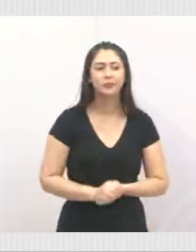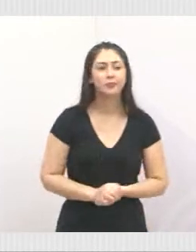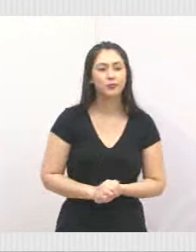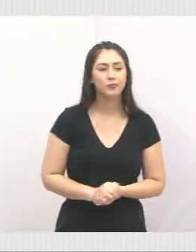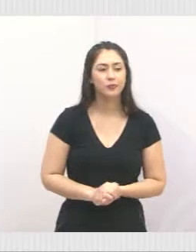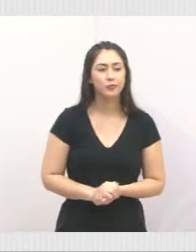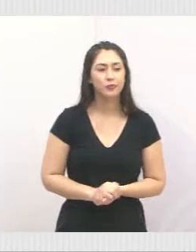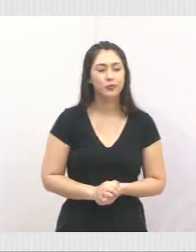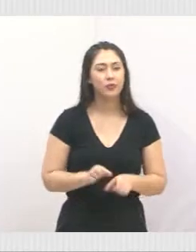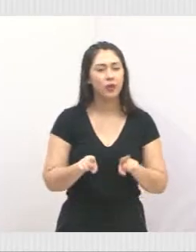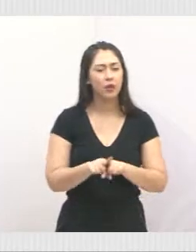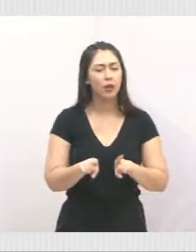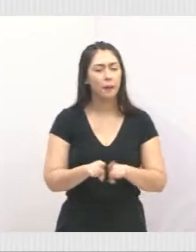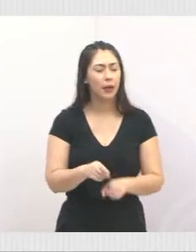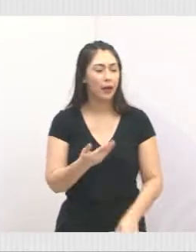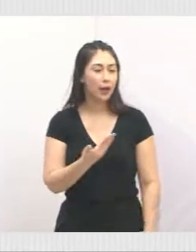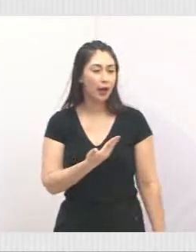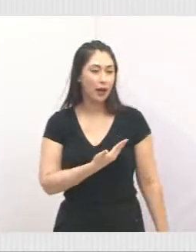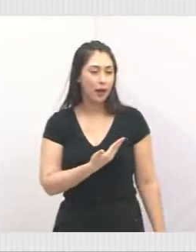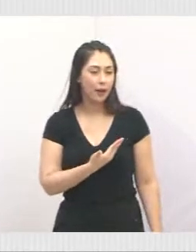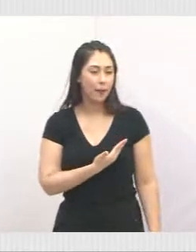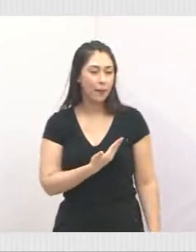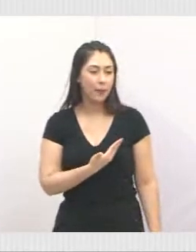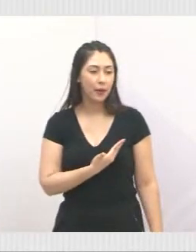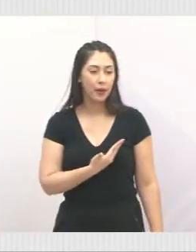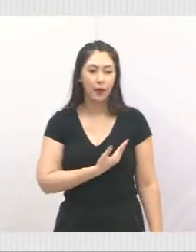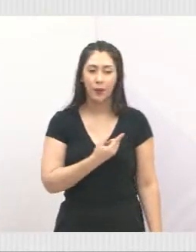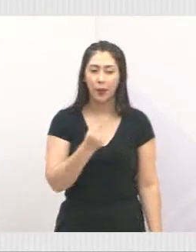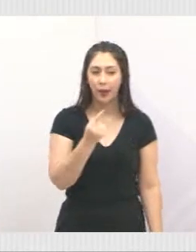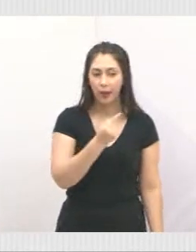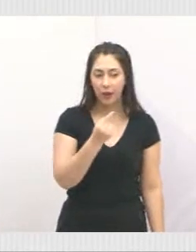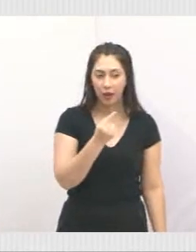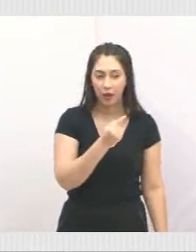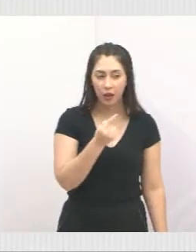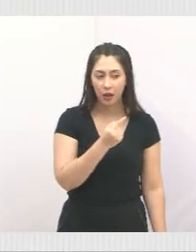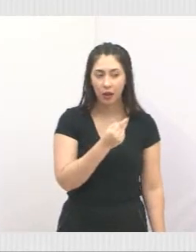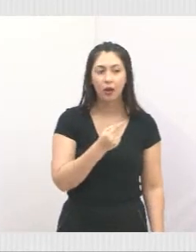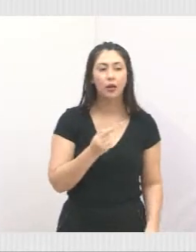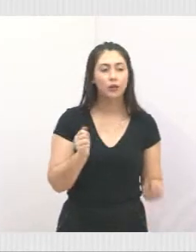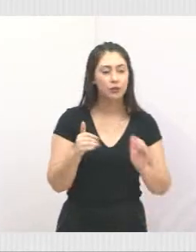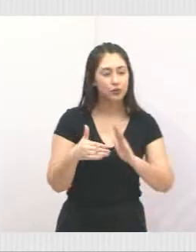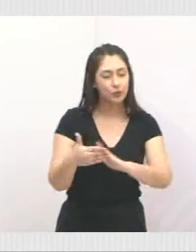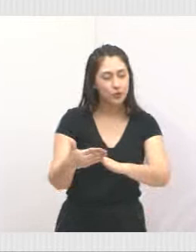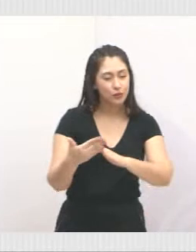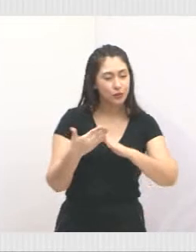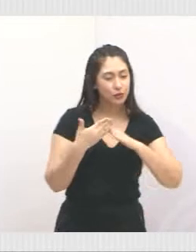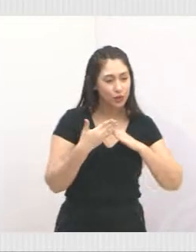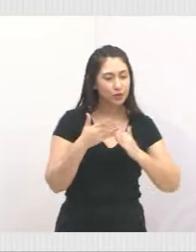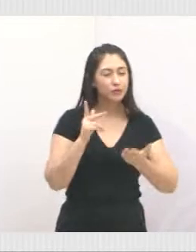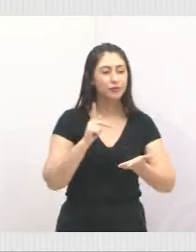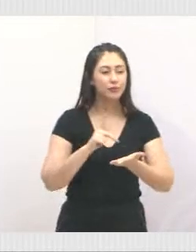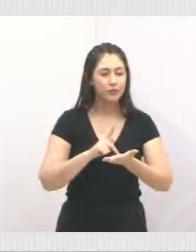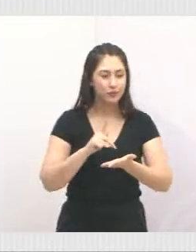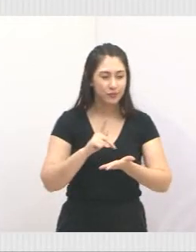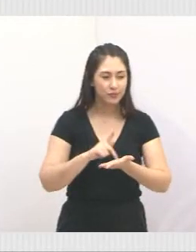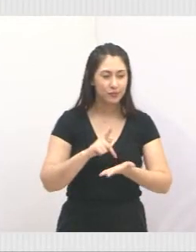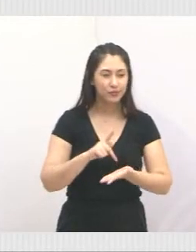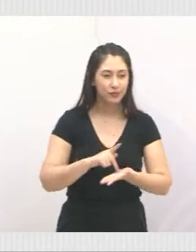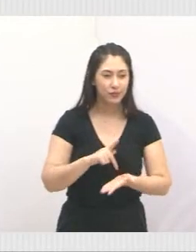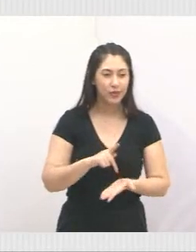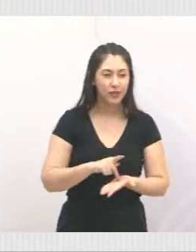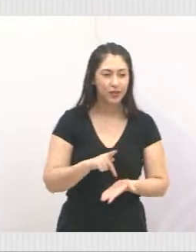o nosso amigo ali que está nos ajudando muito na